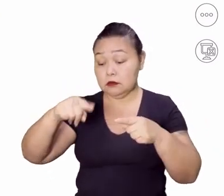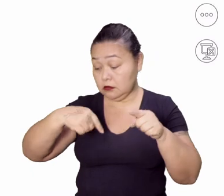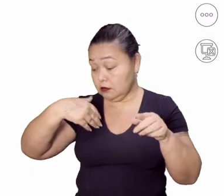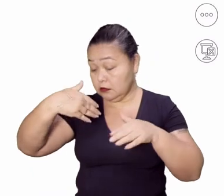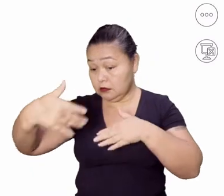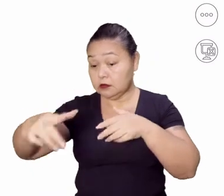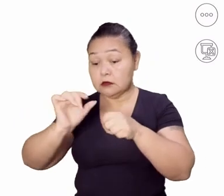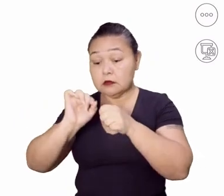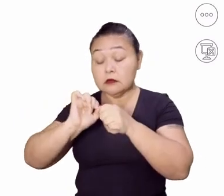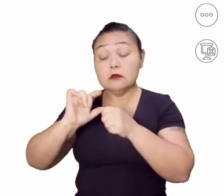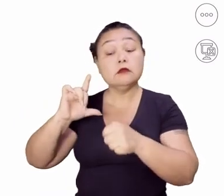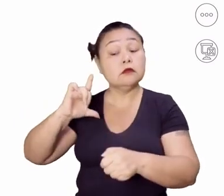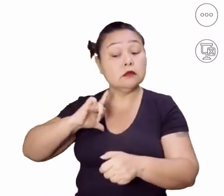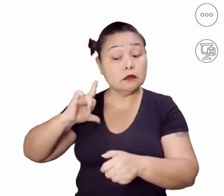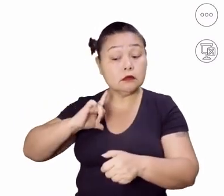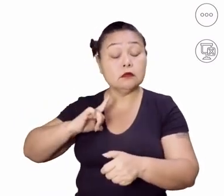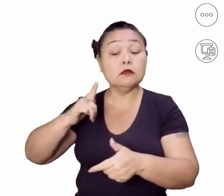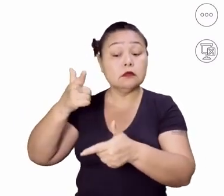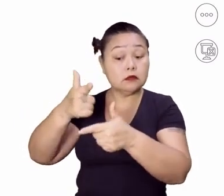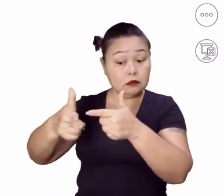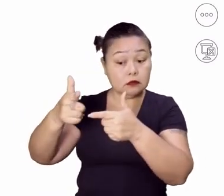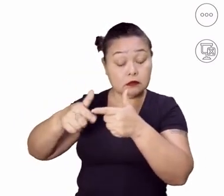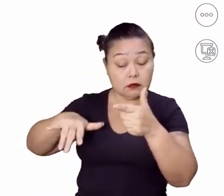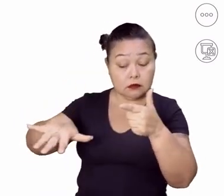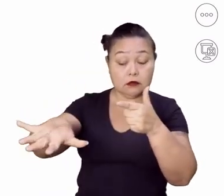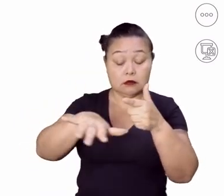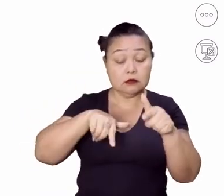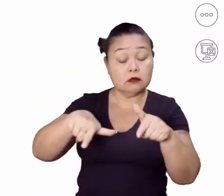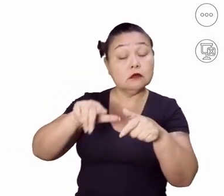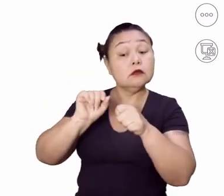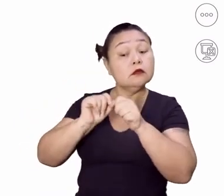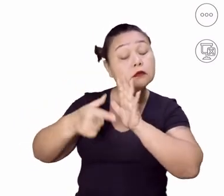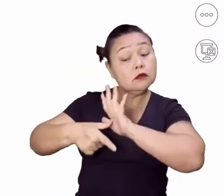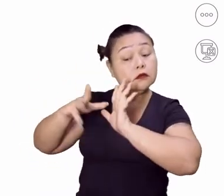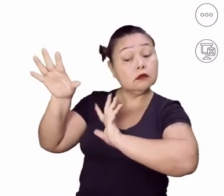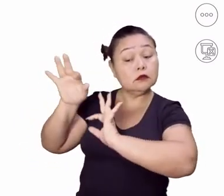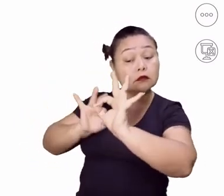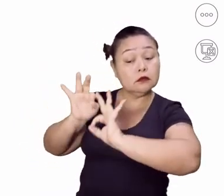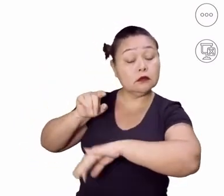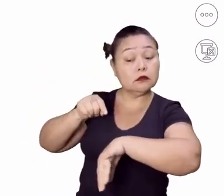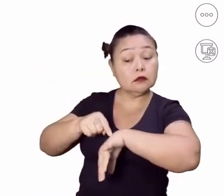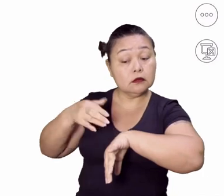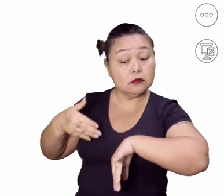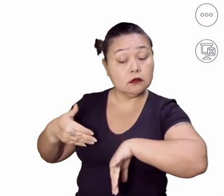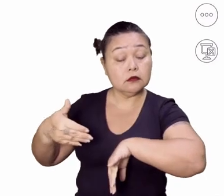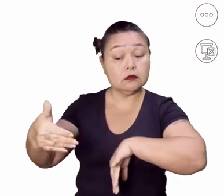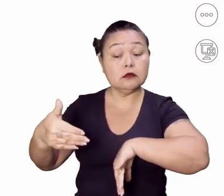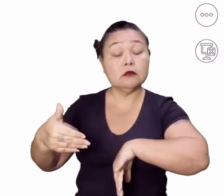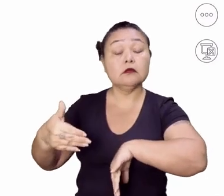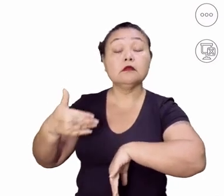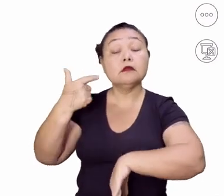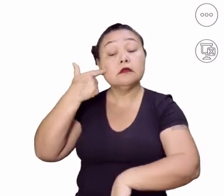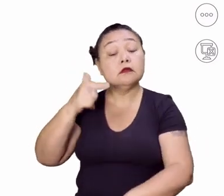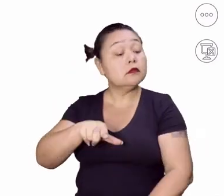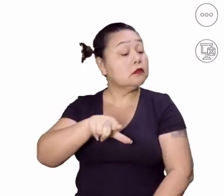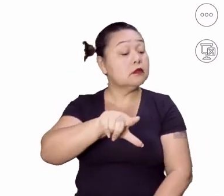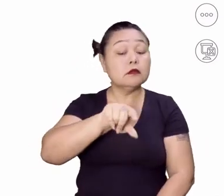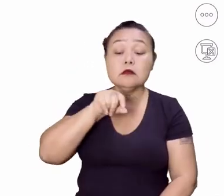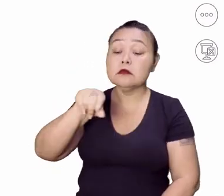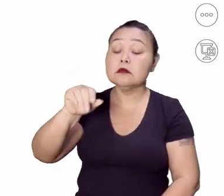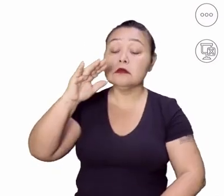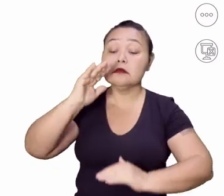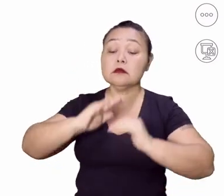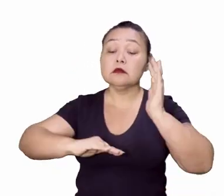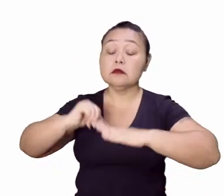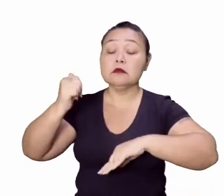do trabalho que devem já se preparar para esses momentos, tá? Principalmente na escolha das profissões que